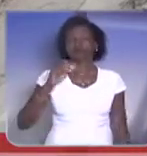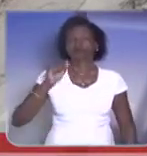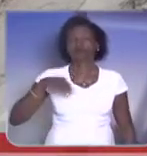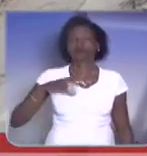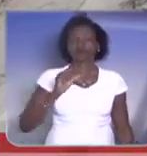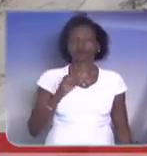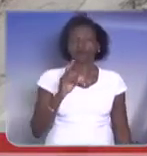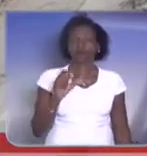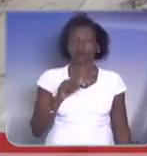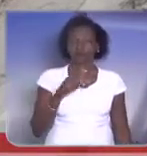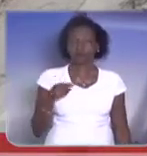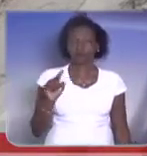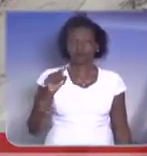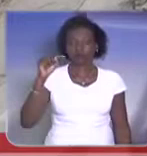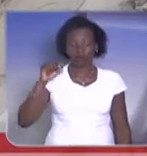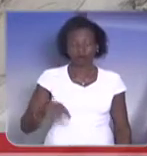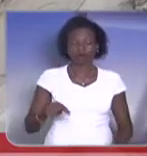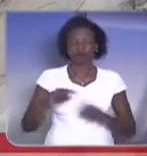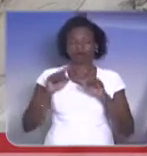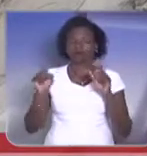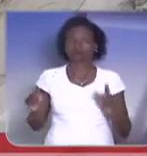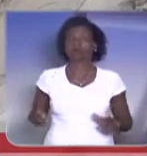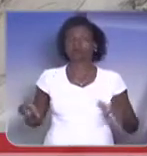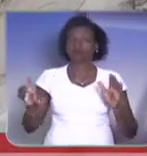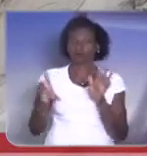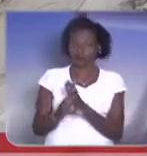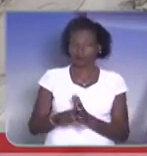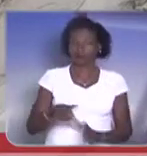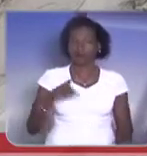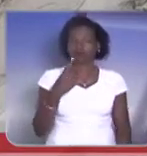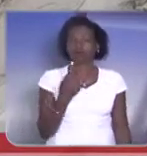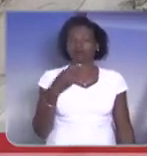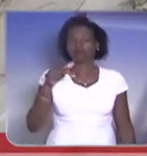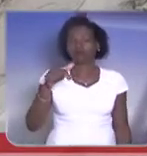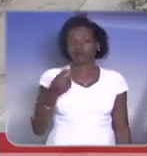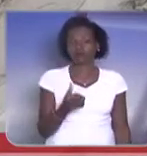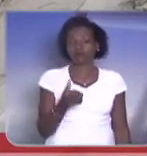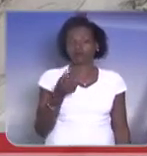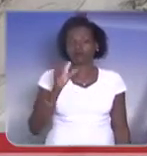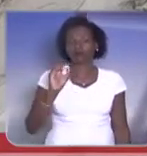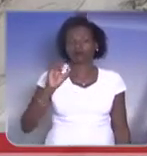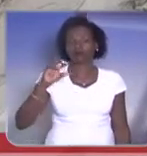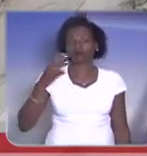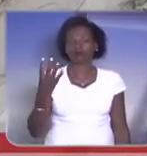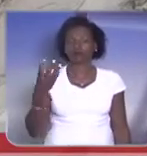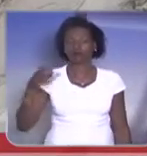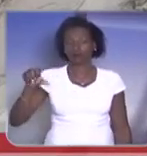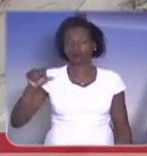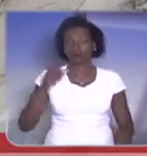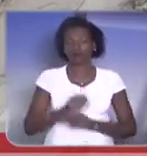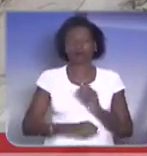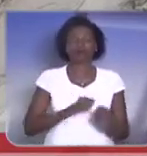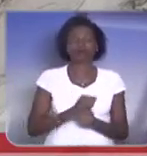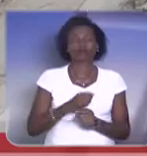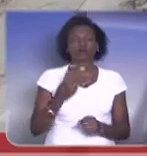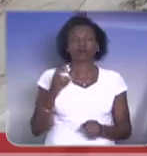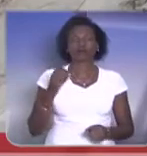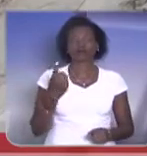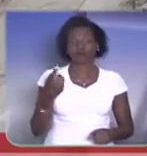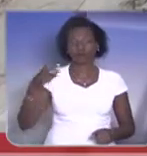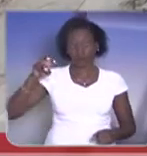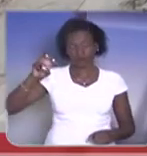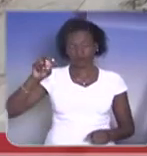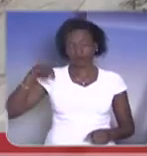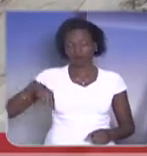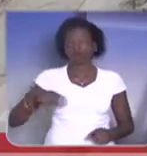um projeto de lei que foi aprovado, que acabou se transformando na Lei 16.049, de 2015, que foi uma lei,